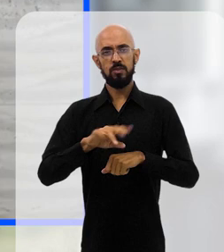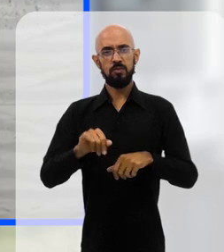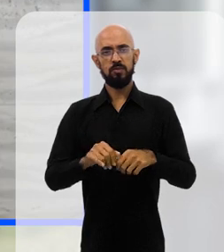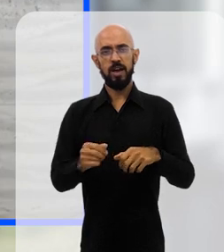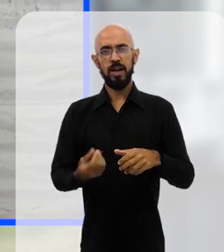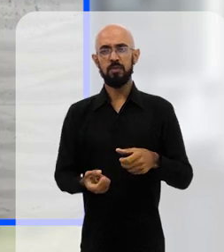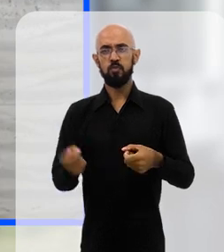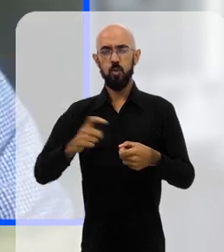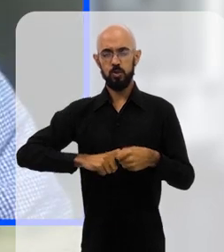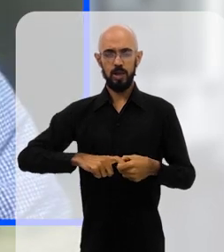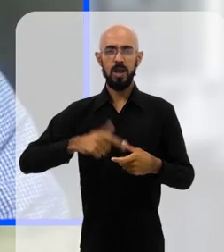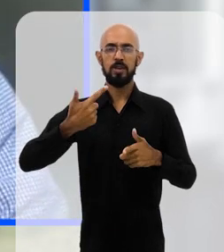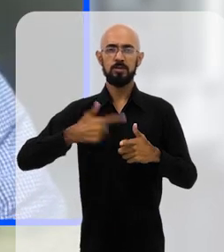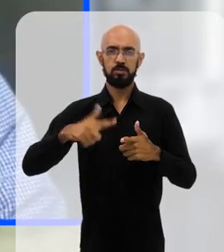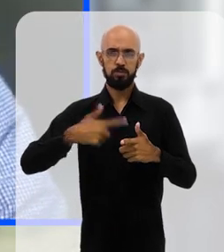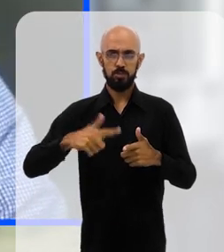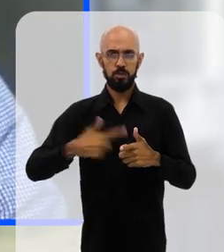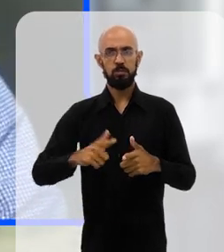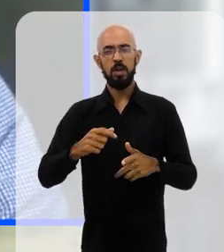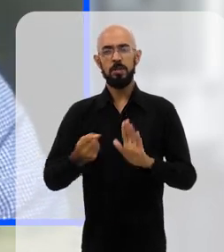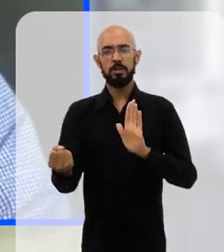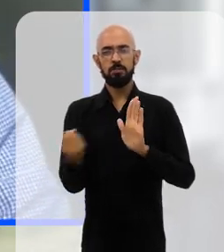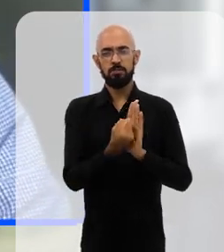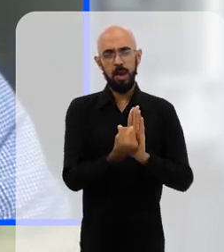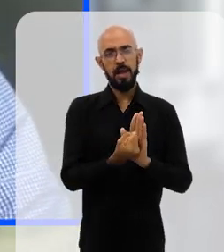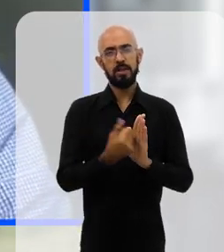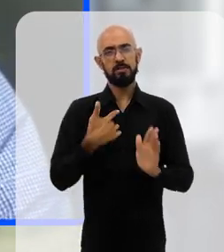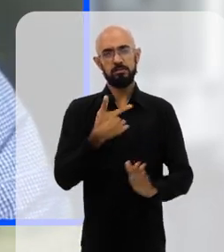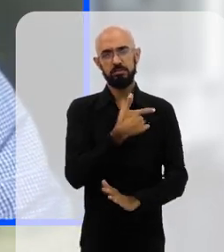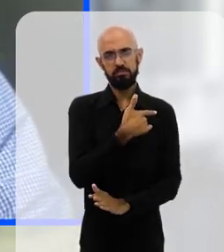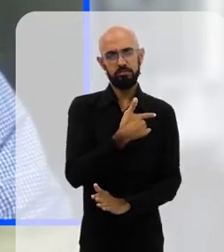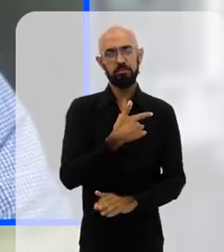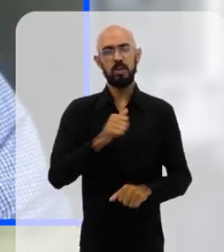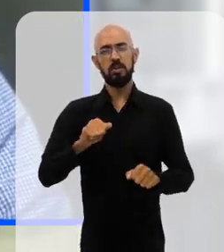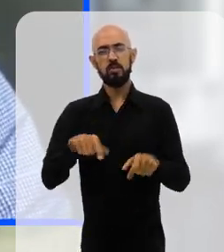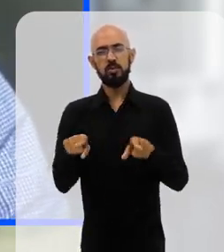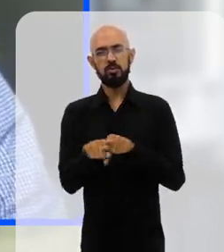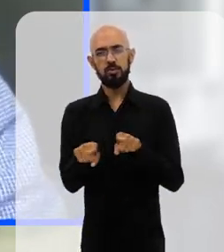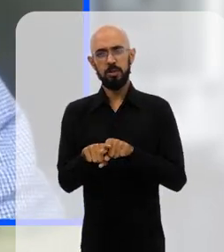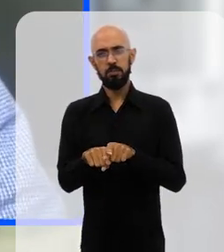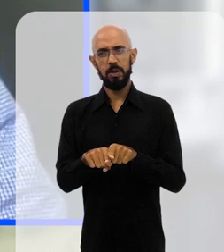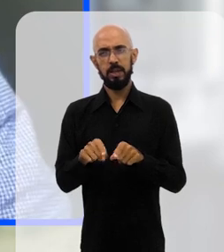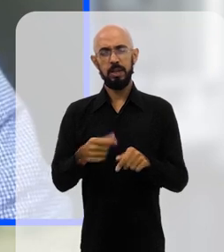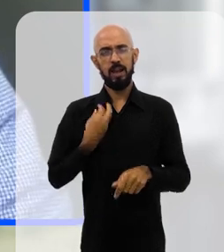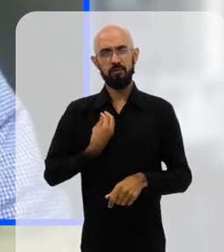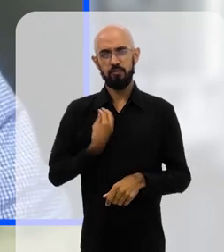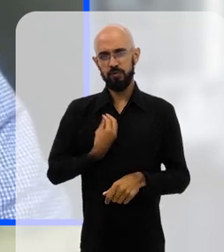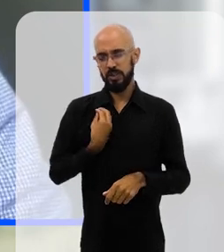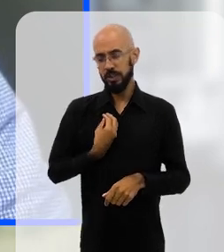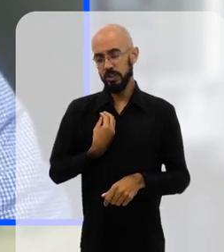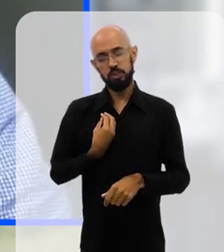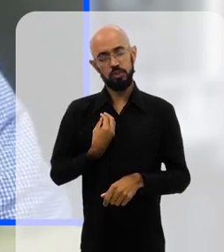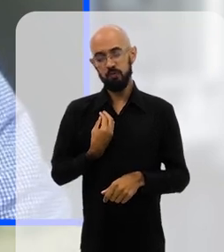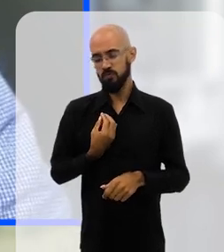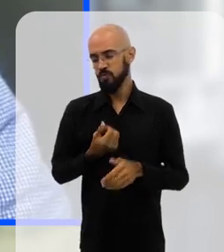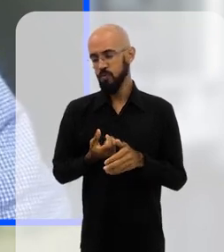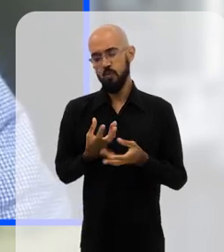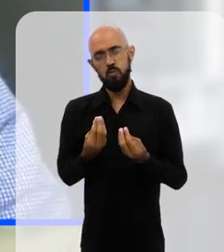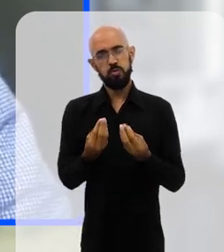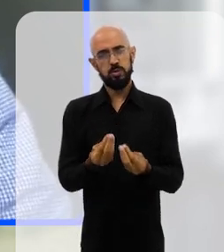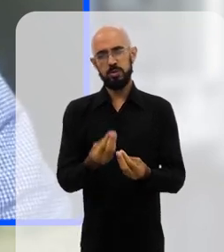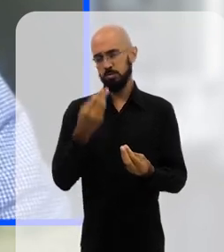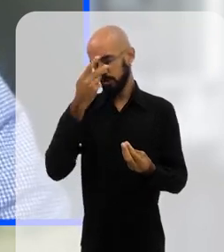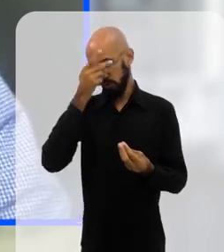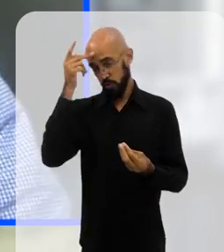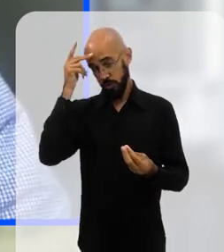realimentar esse ciclo de impacto em saúde, impacto na vida de milhões e bilhões de pessoas,